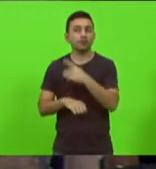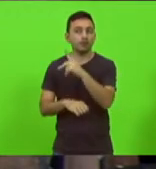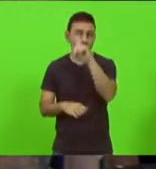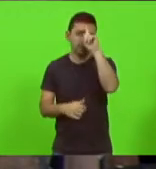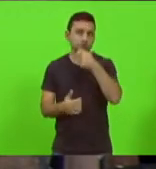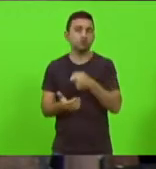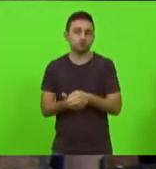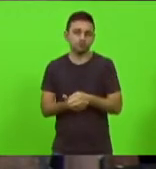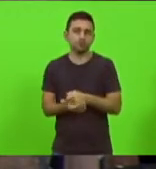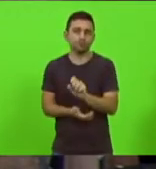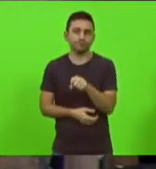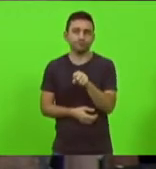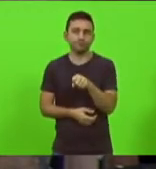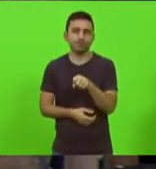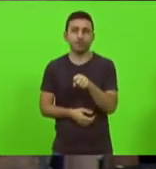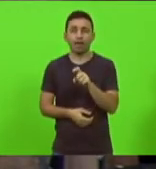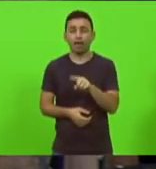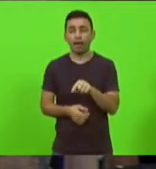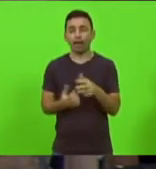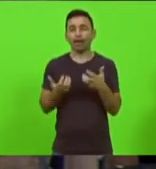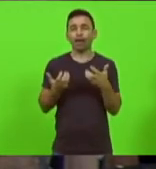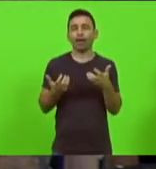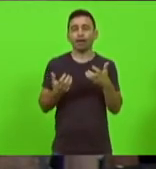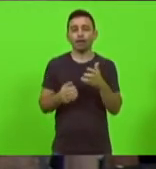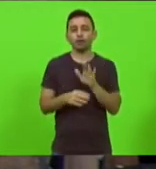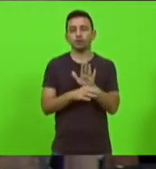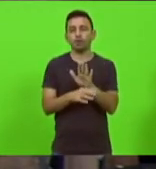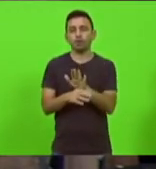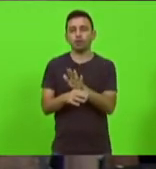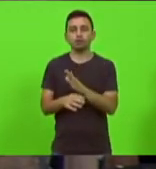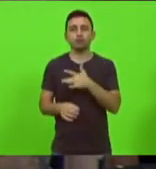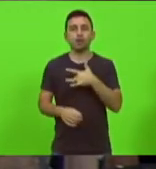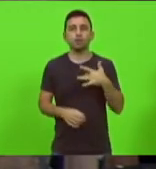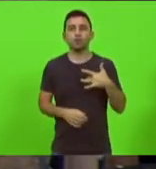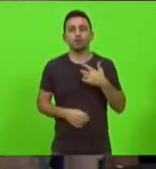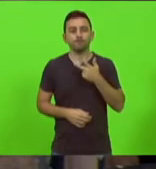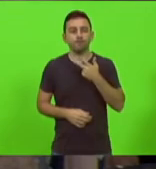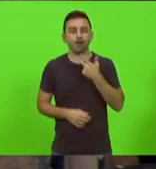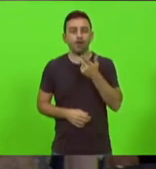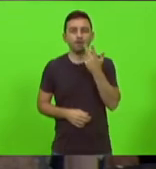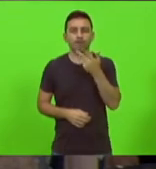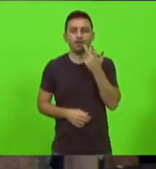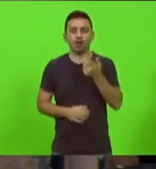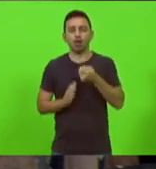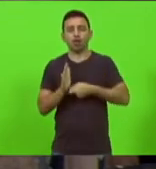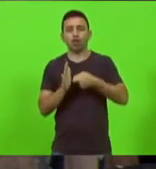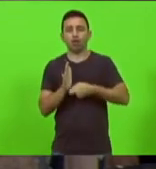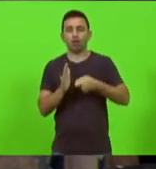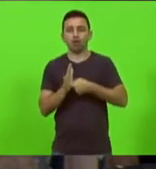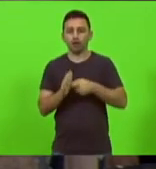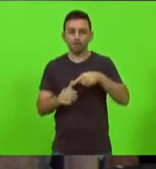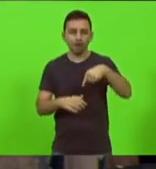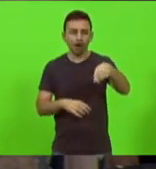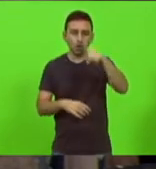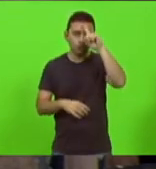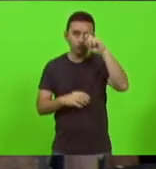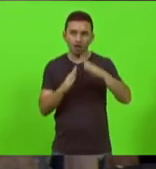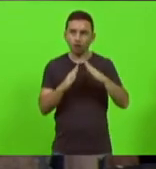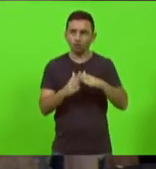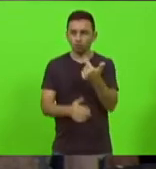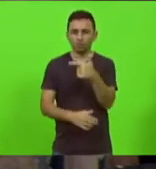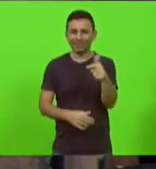isso e é pela saúde enche a boca para dizer que está lutando pela saúde aí tu vai no hospital não tem uma agulha